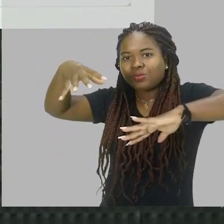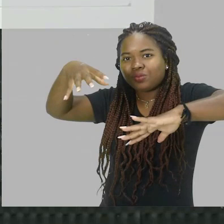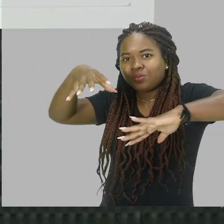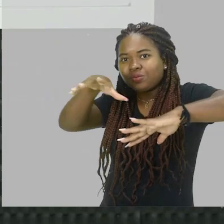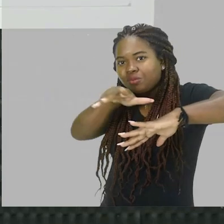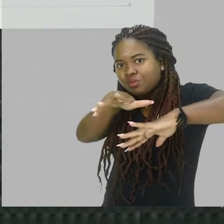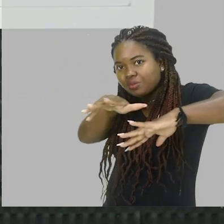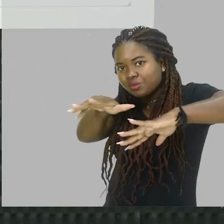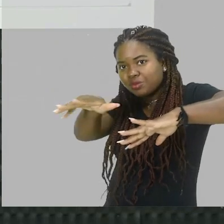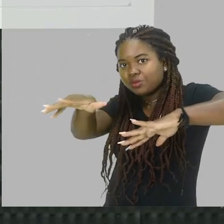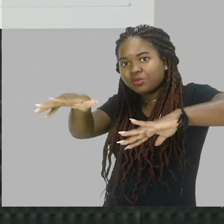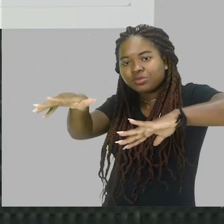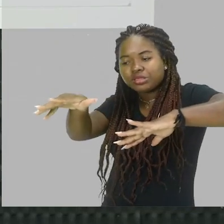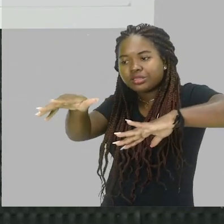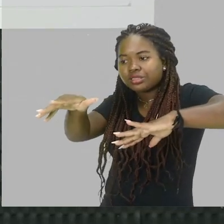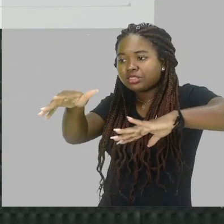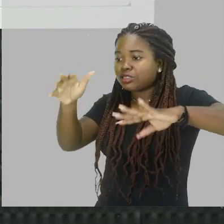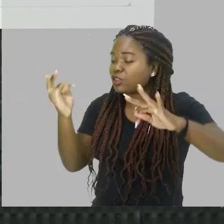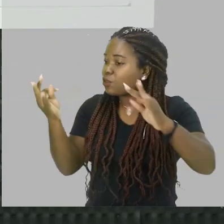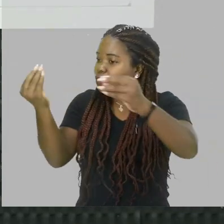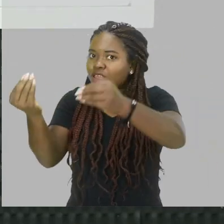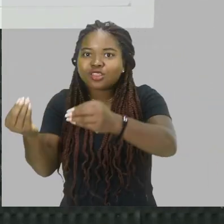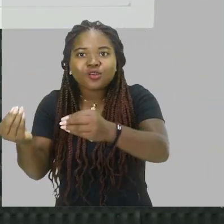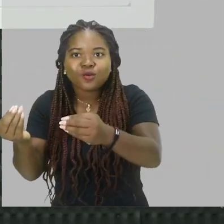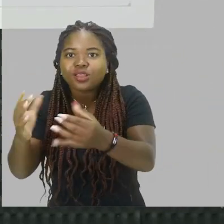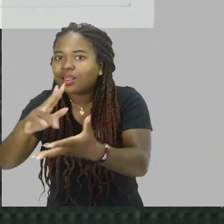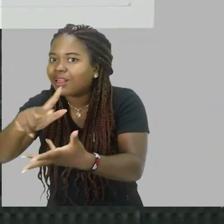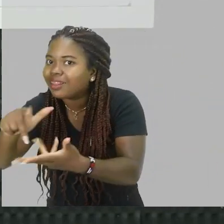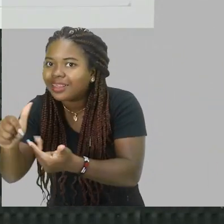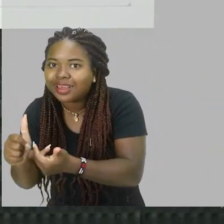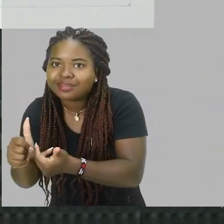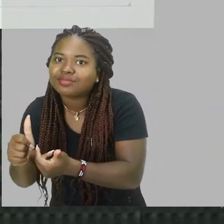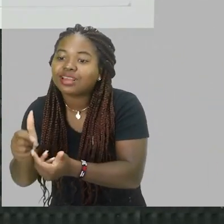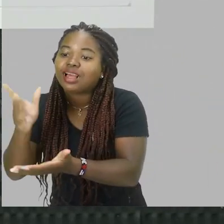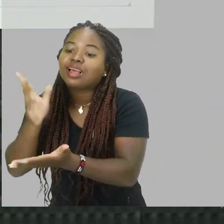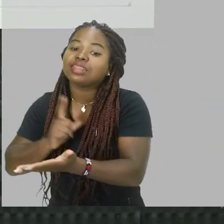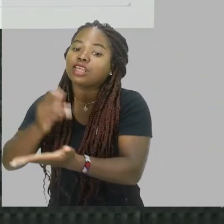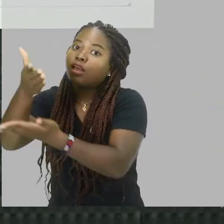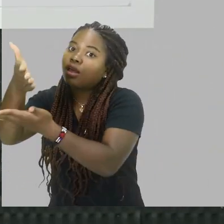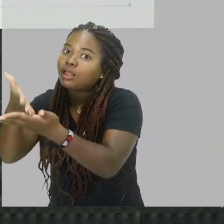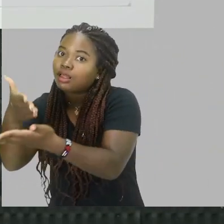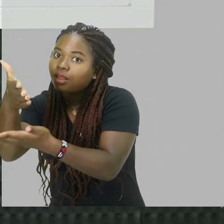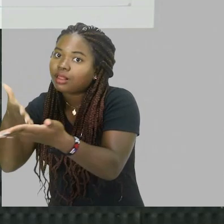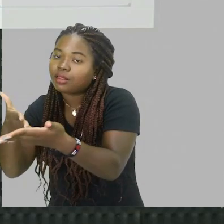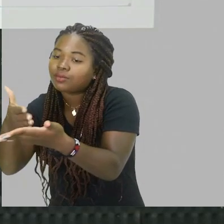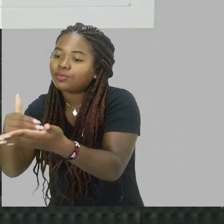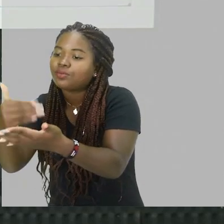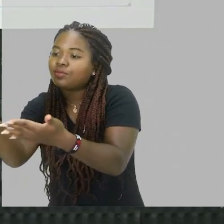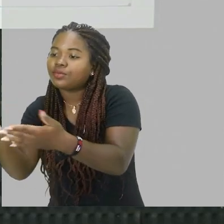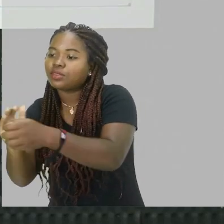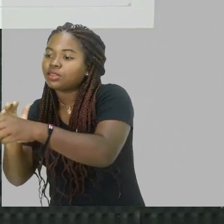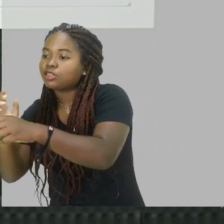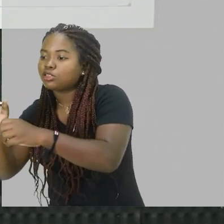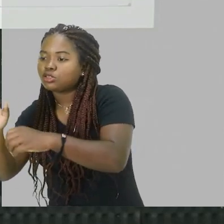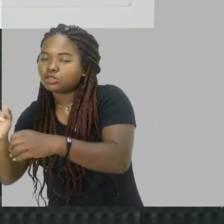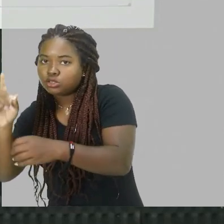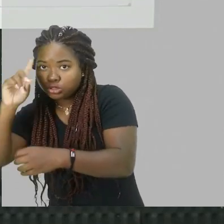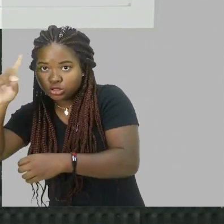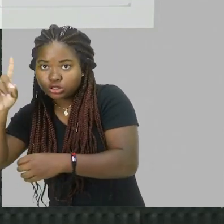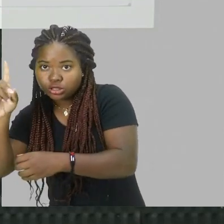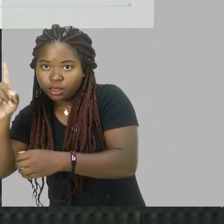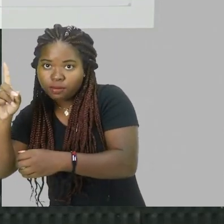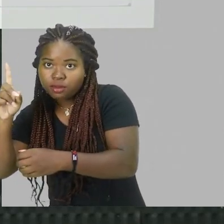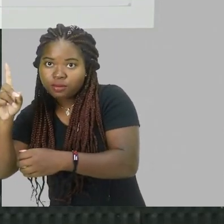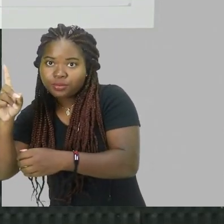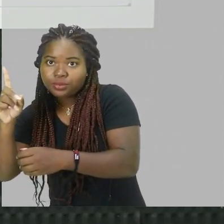Na Lua, nós vamos também ter a mesma configuração, tá ok? A mesma configuração. Então, de um lado da Lua, nós temos a Lua